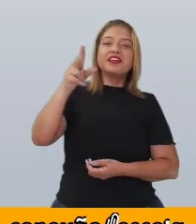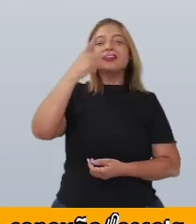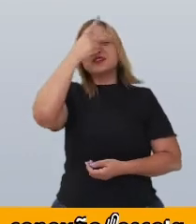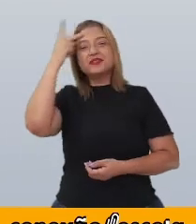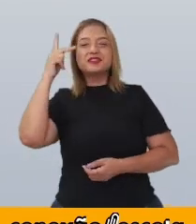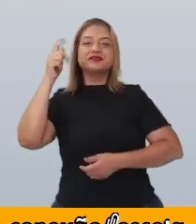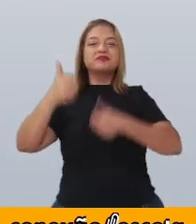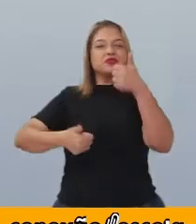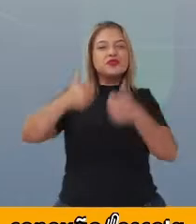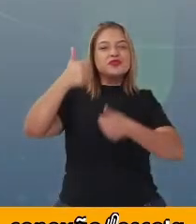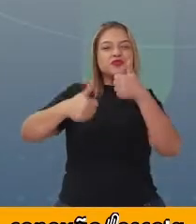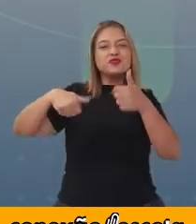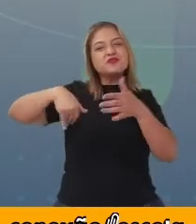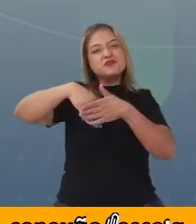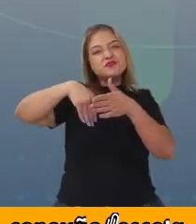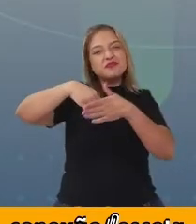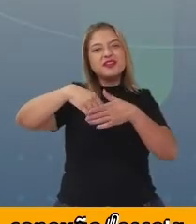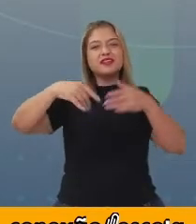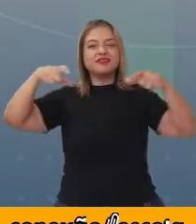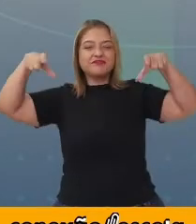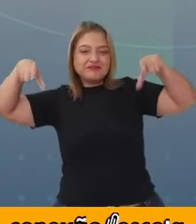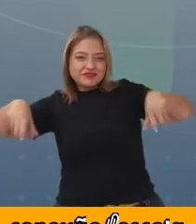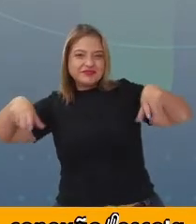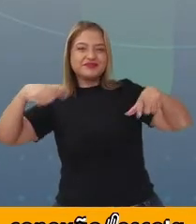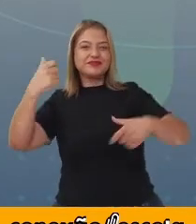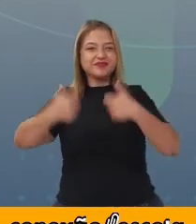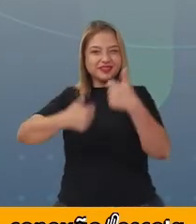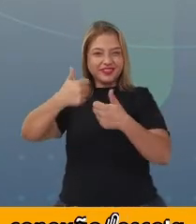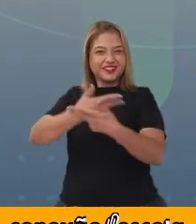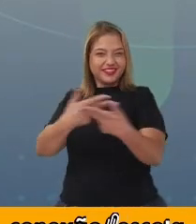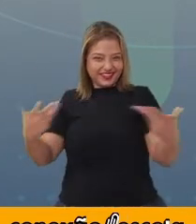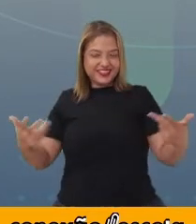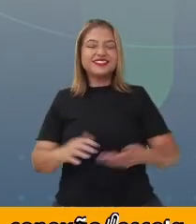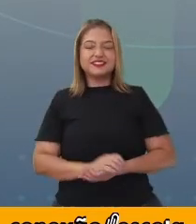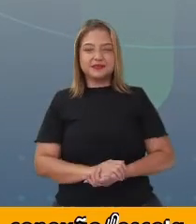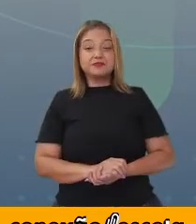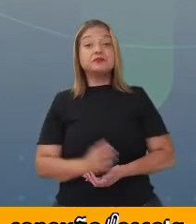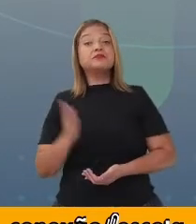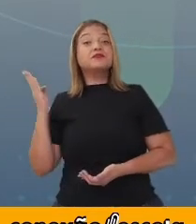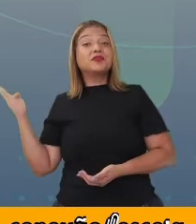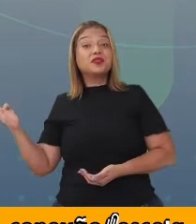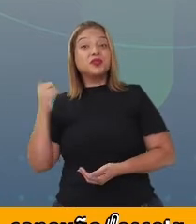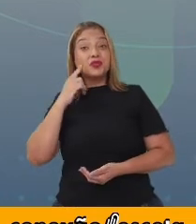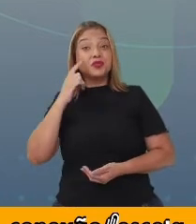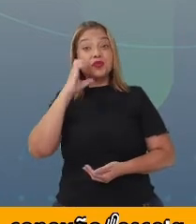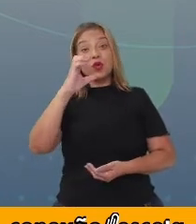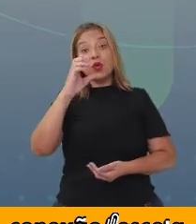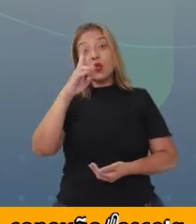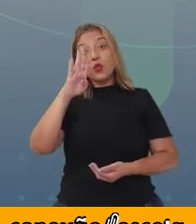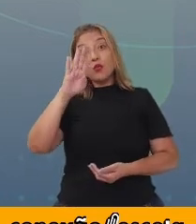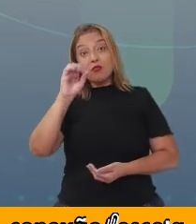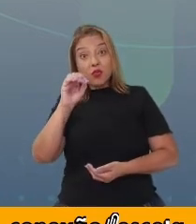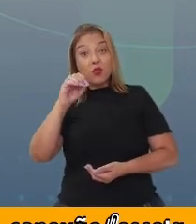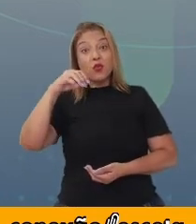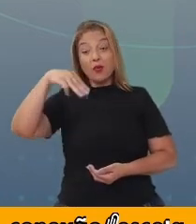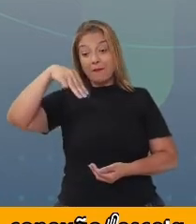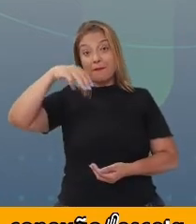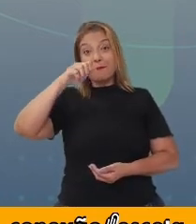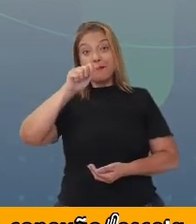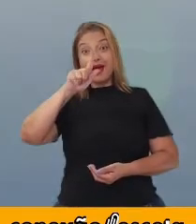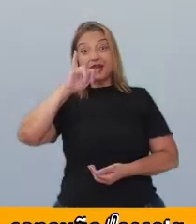jogadores no campo de futebol jogando. O cubo mágico, o cubo mágico,